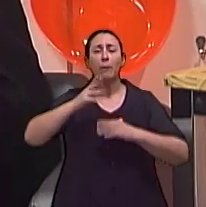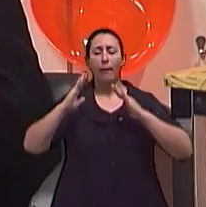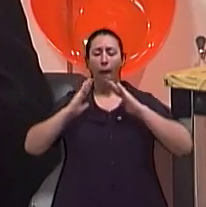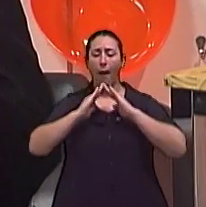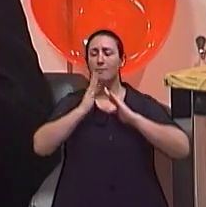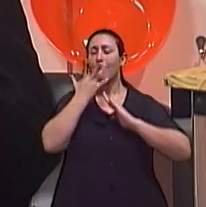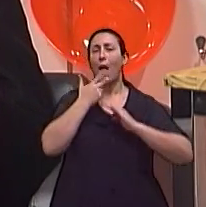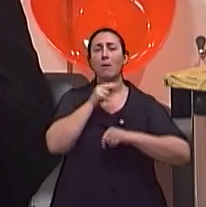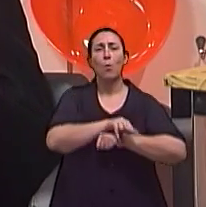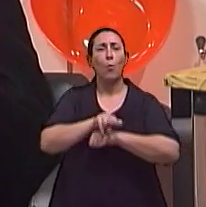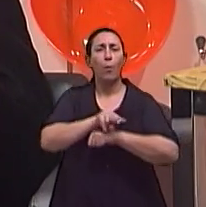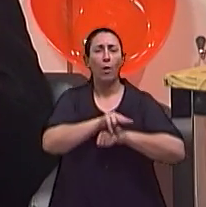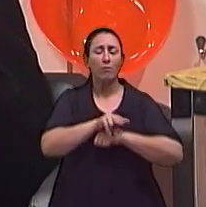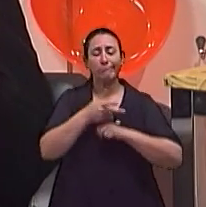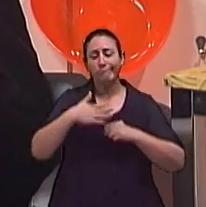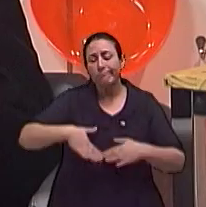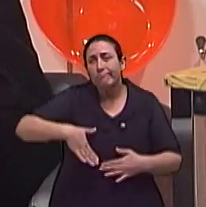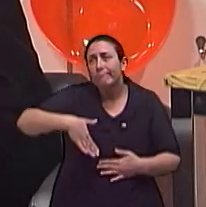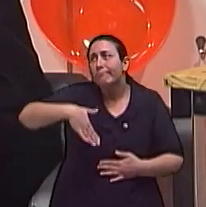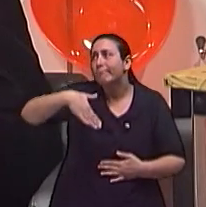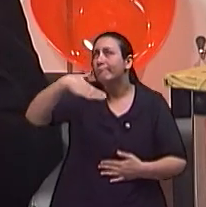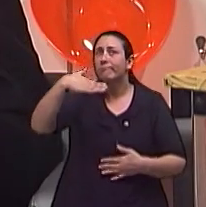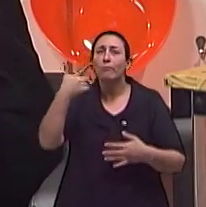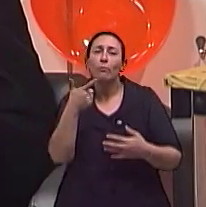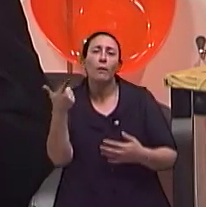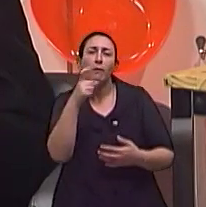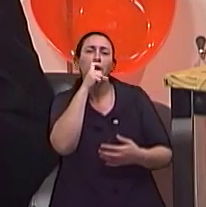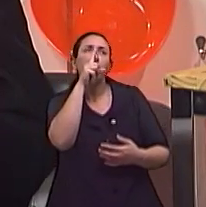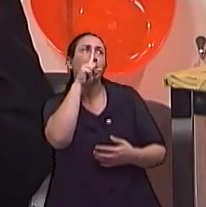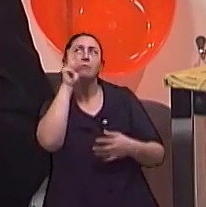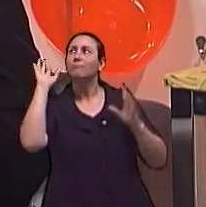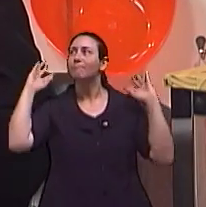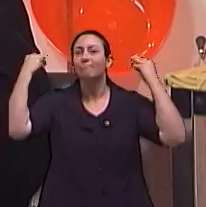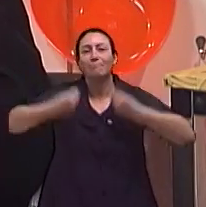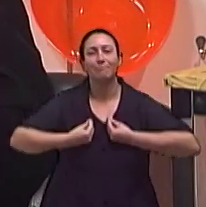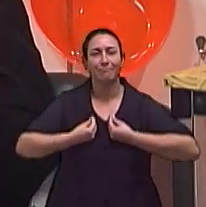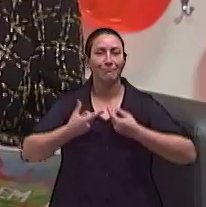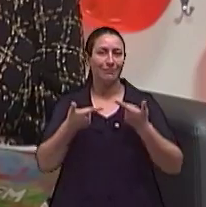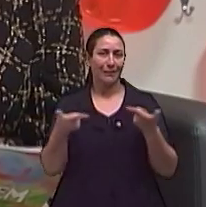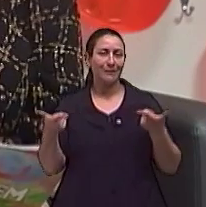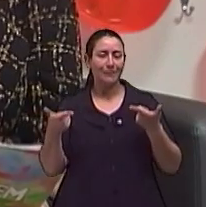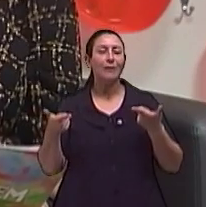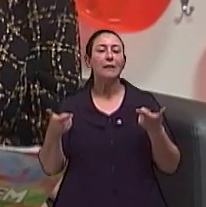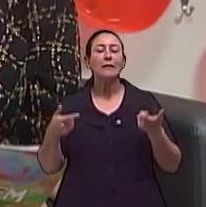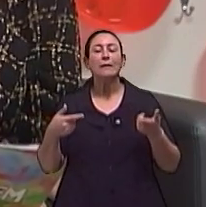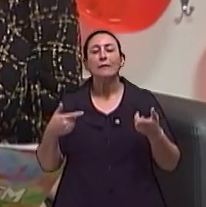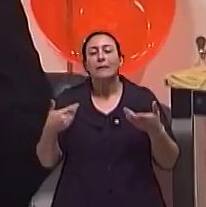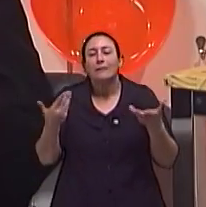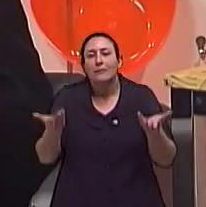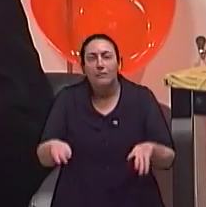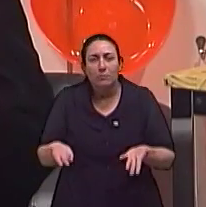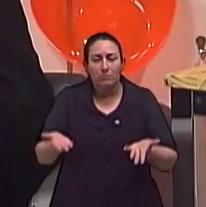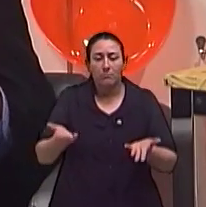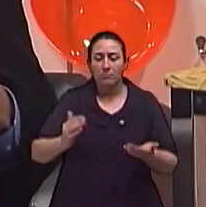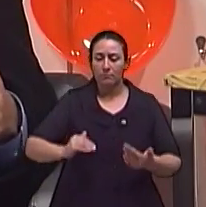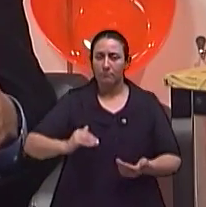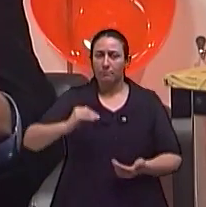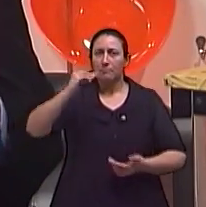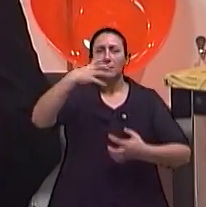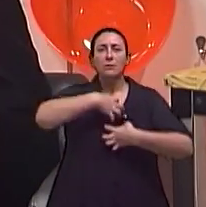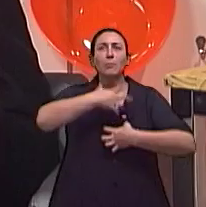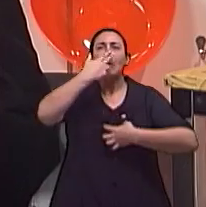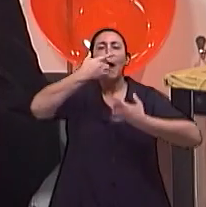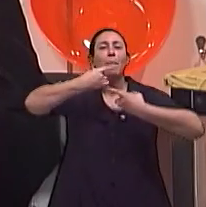tinha toda uma situação de abandono, que era muito grande. Ah, ok. Então, essa situação de abandono na